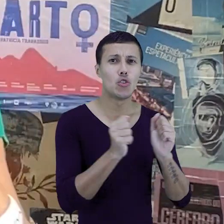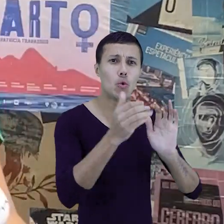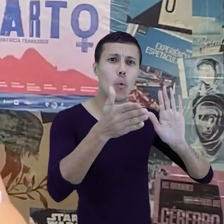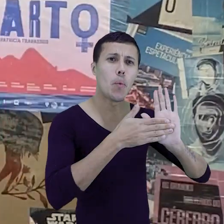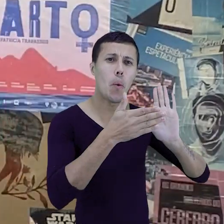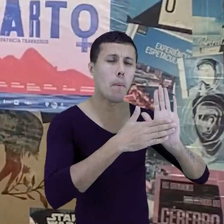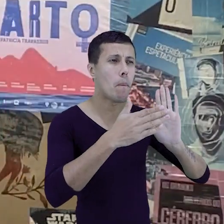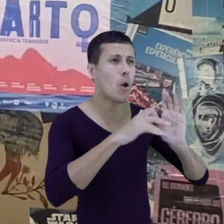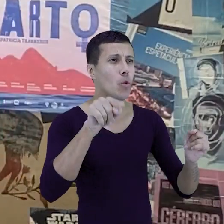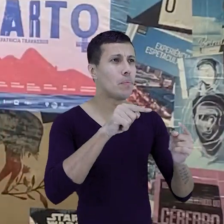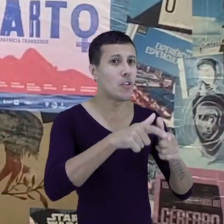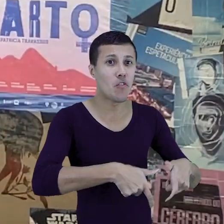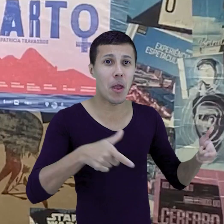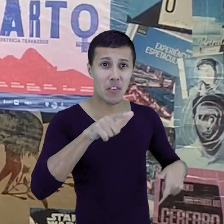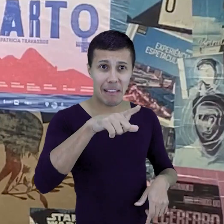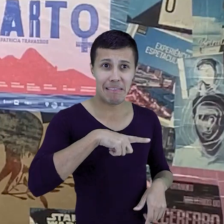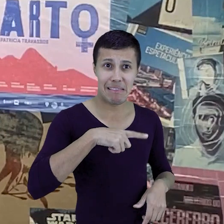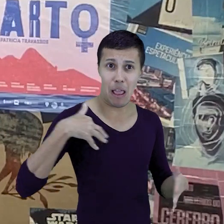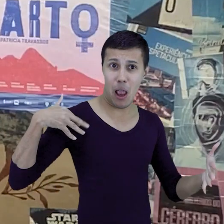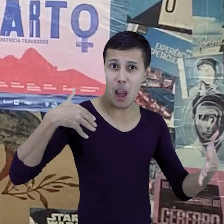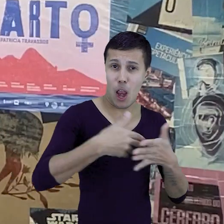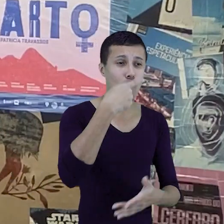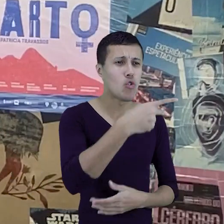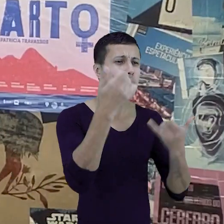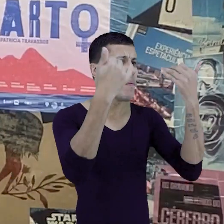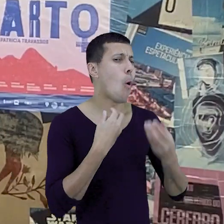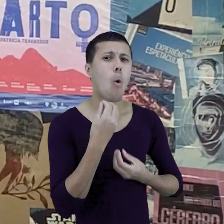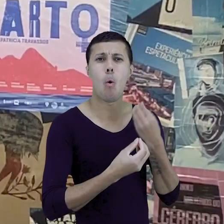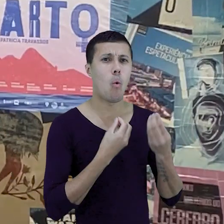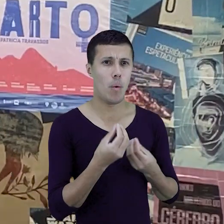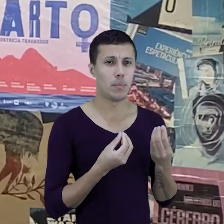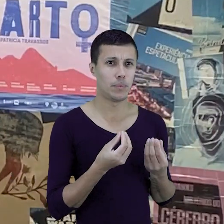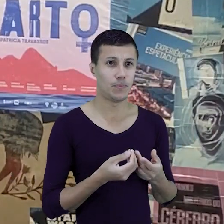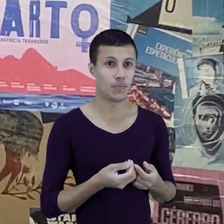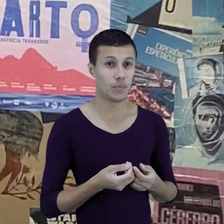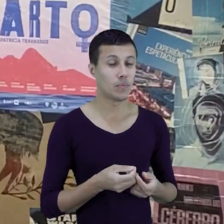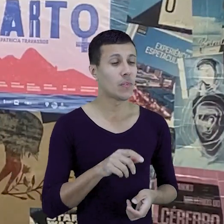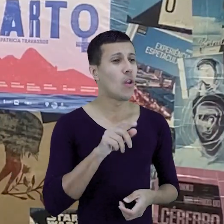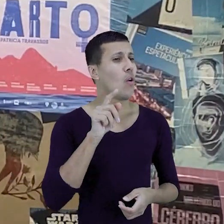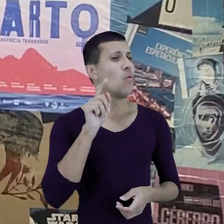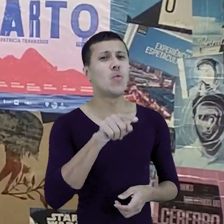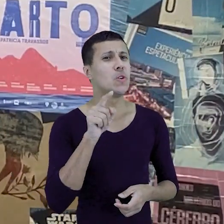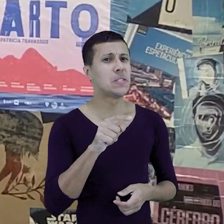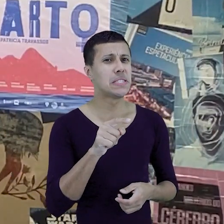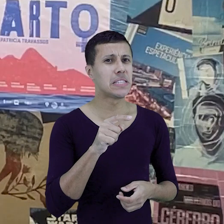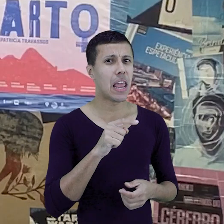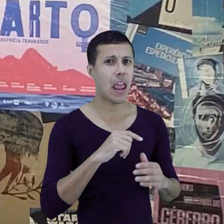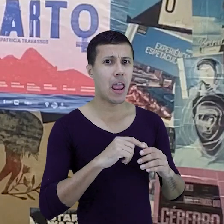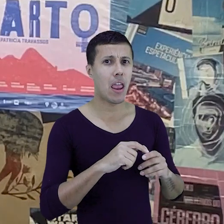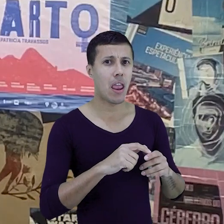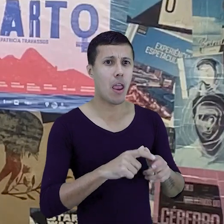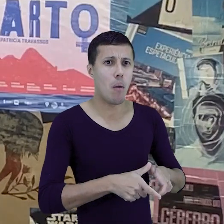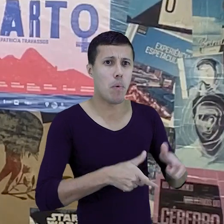propósito maior. A gente sabe que você tem muito isso na sua jornada. Conta pra mim, você tá com esse crescimento